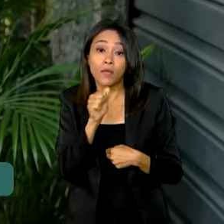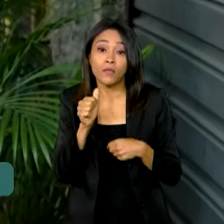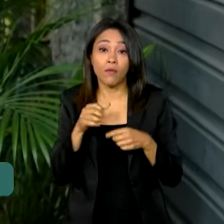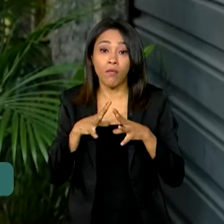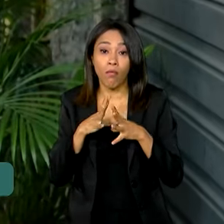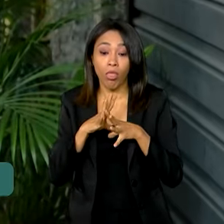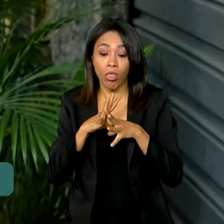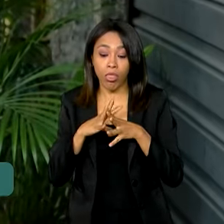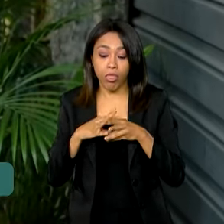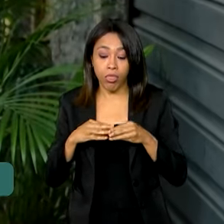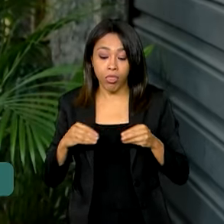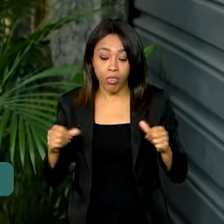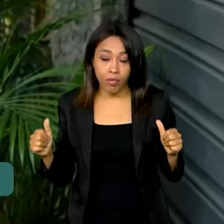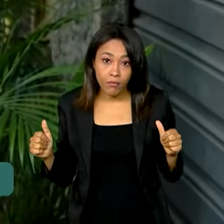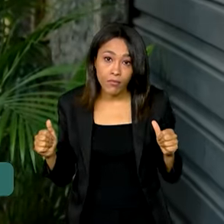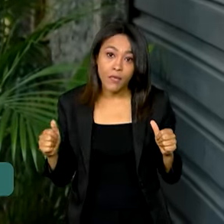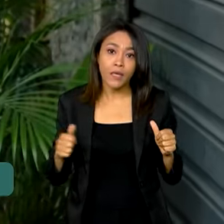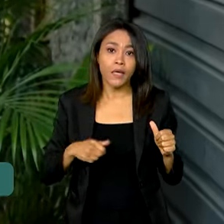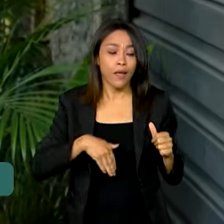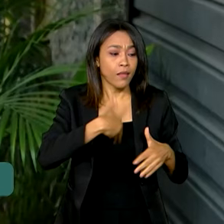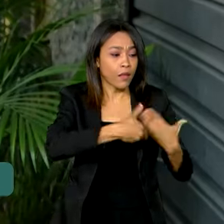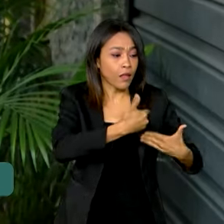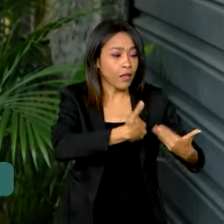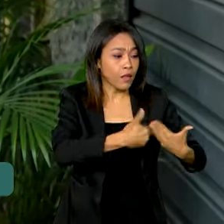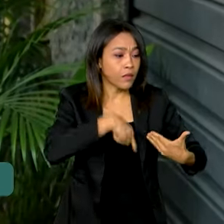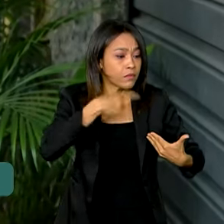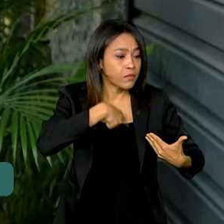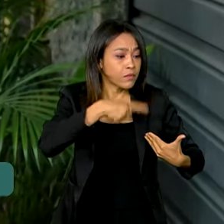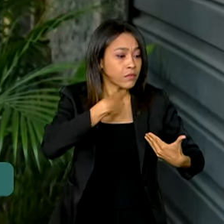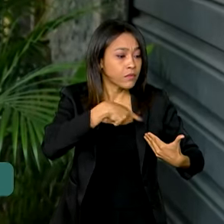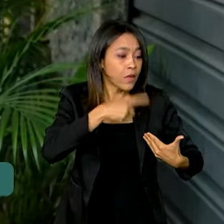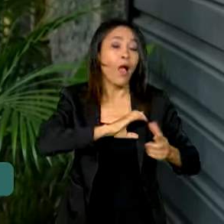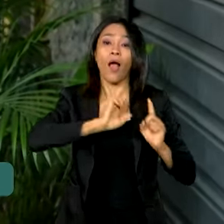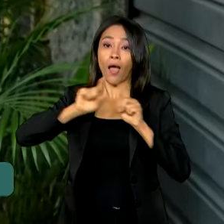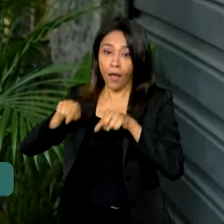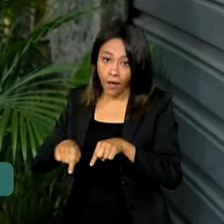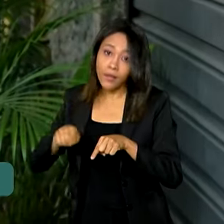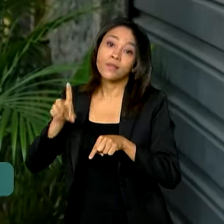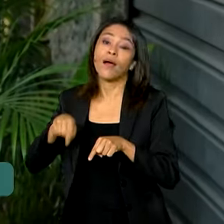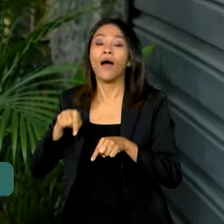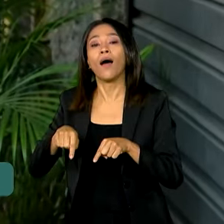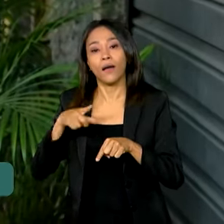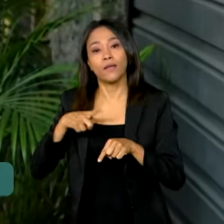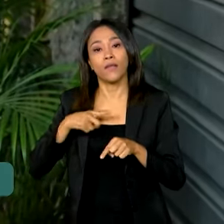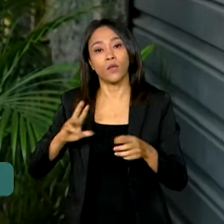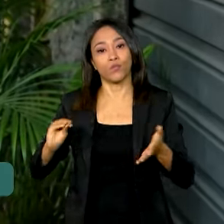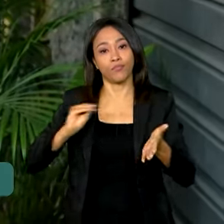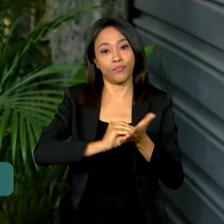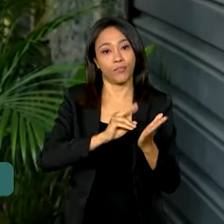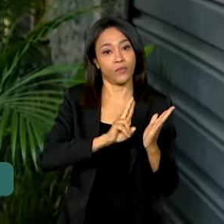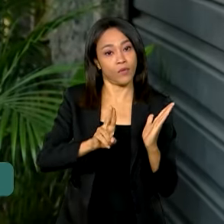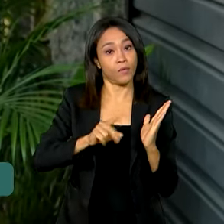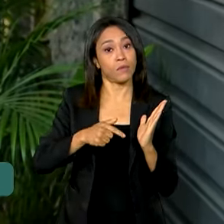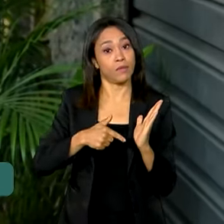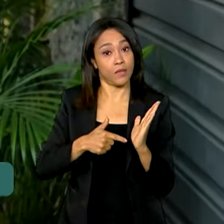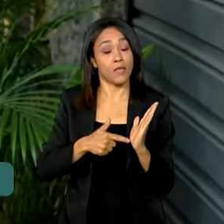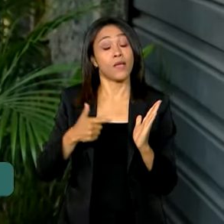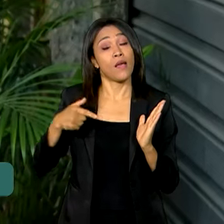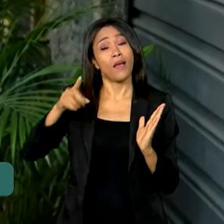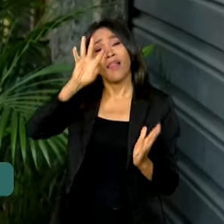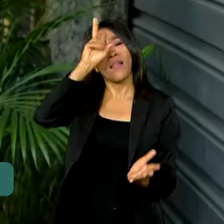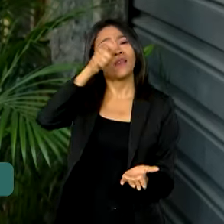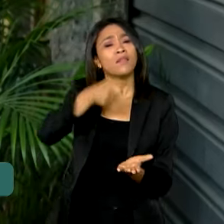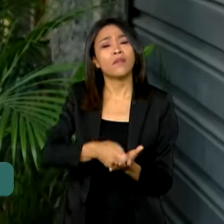com outros tratamentos e que também têm registro de duas ou mais fraturas. Essa decisão foi